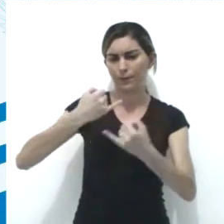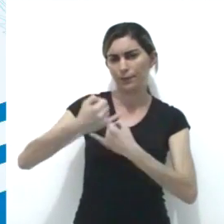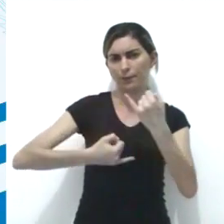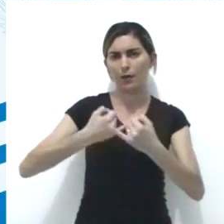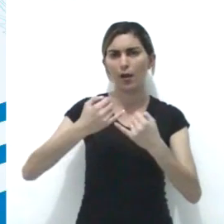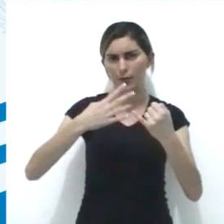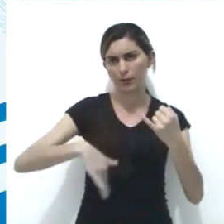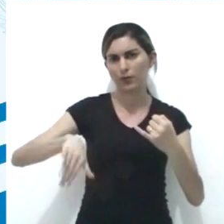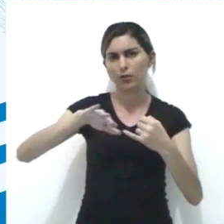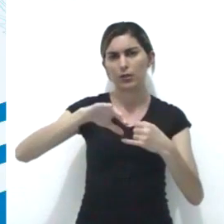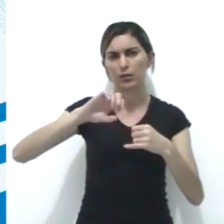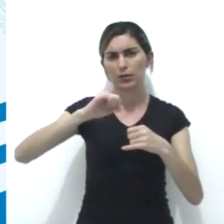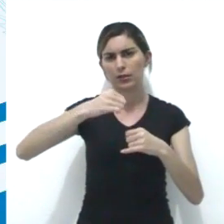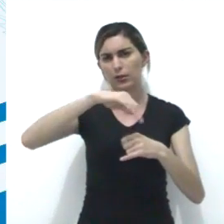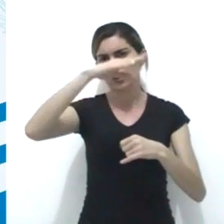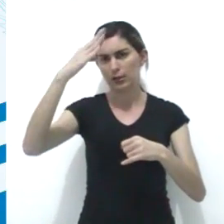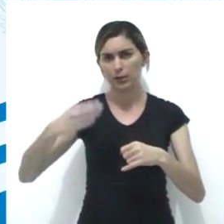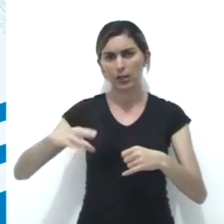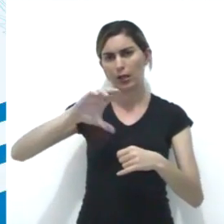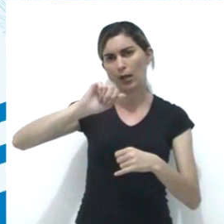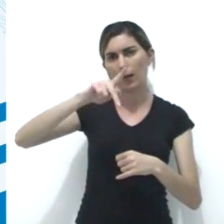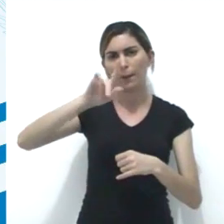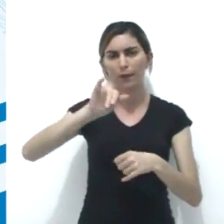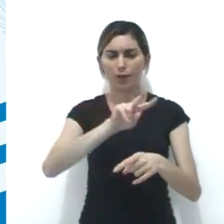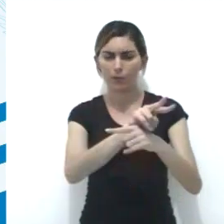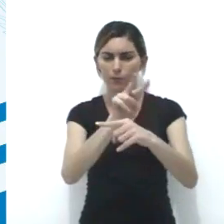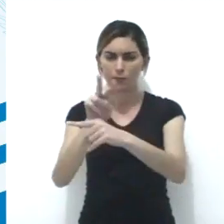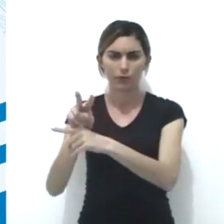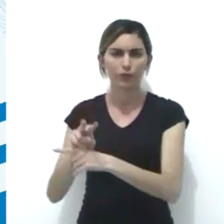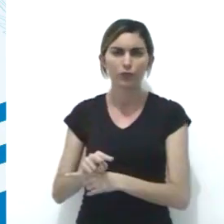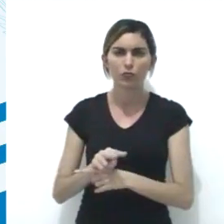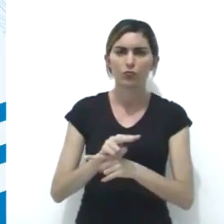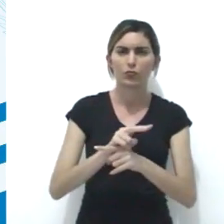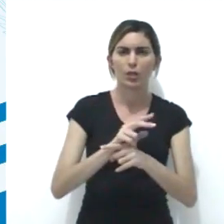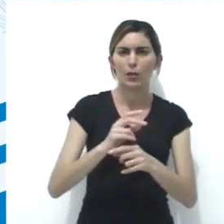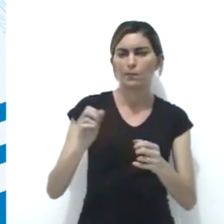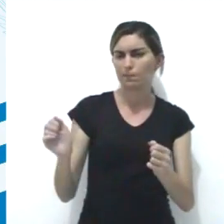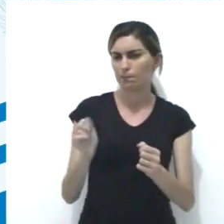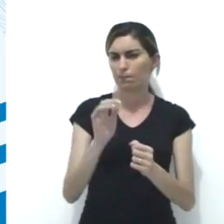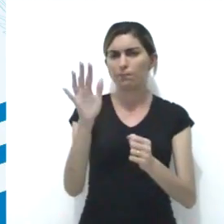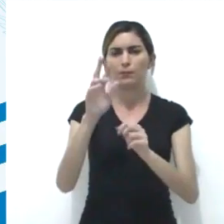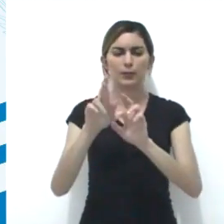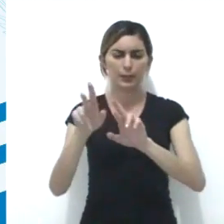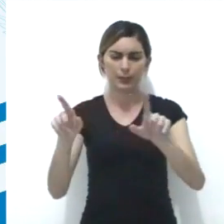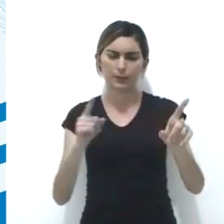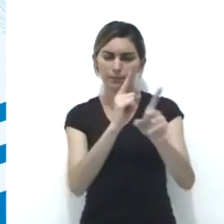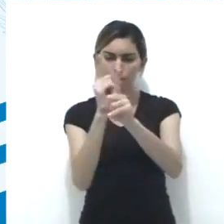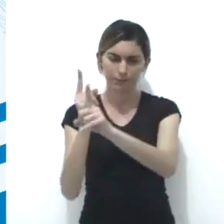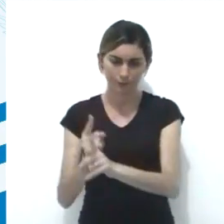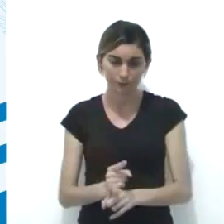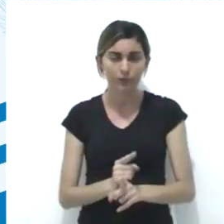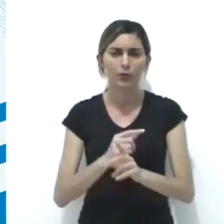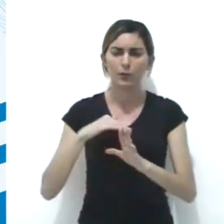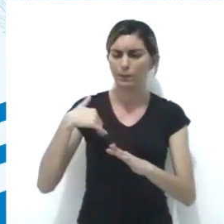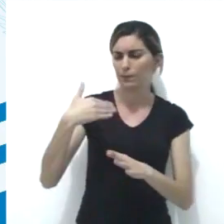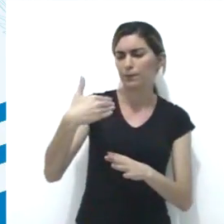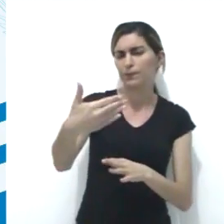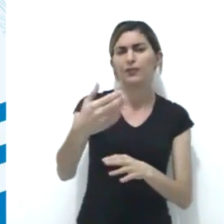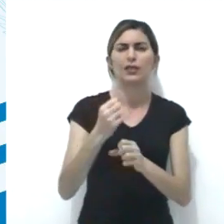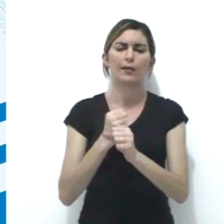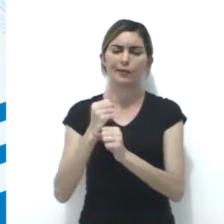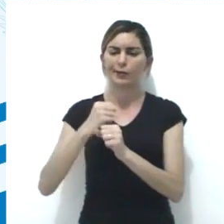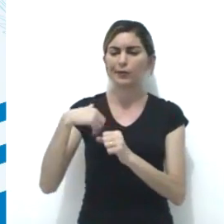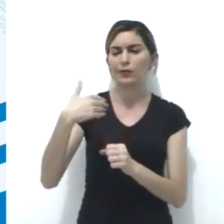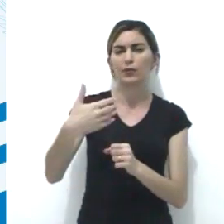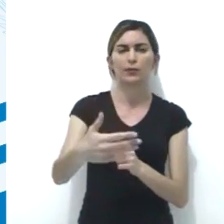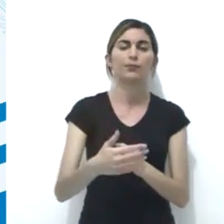Parque Nacional Serra da Capivara é um local de preservação arqueológica, com uma grande riqueza de vestígios que se conservaram